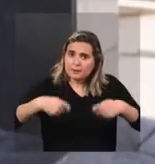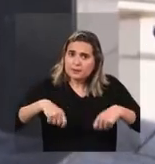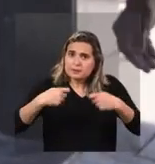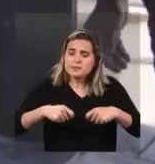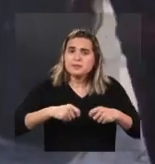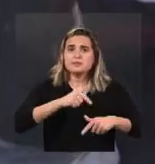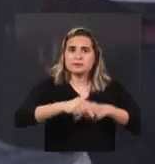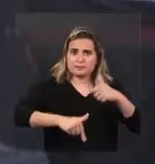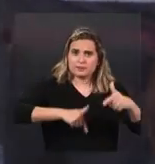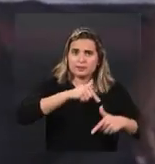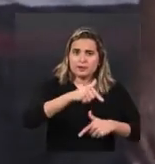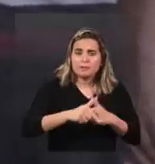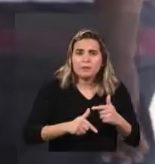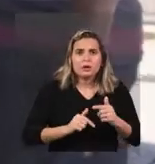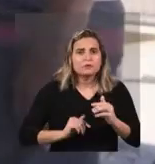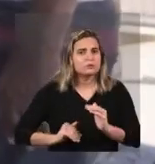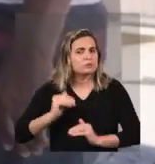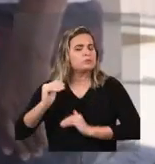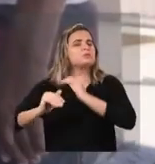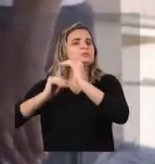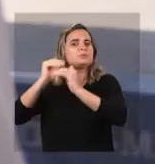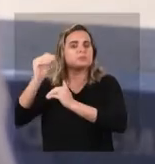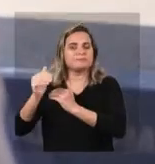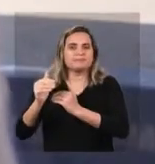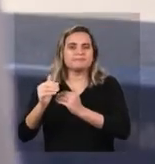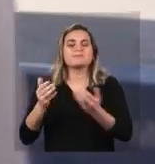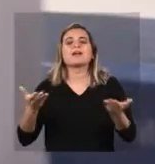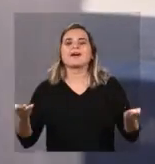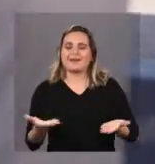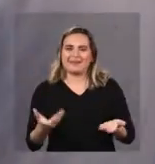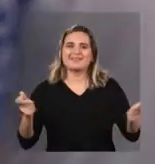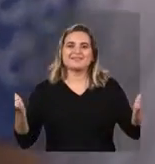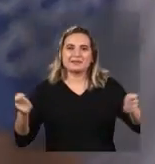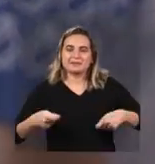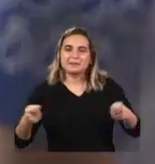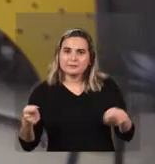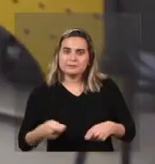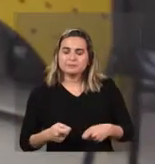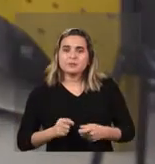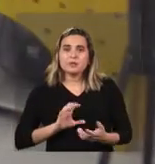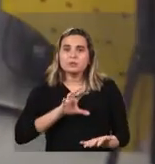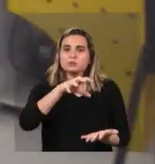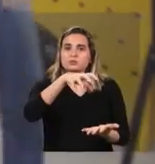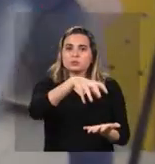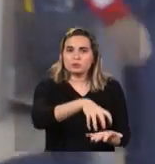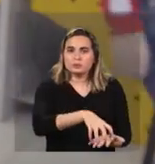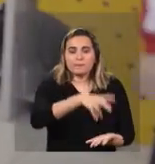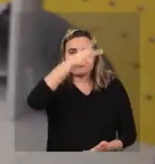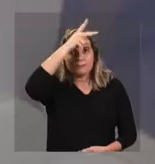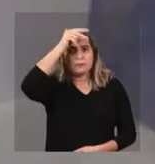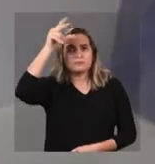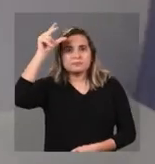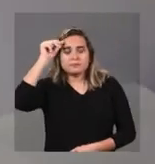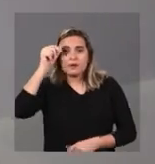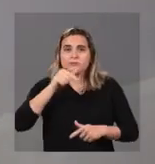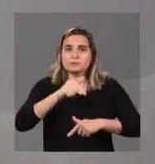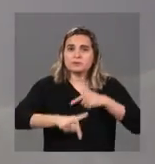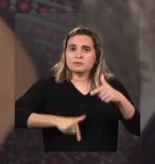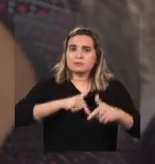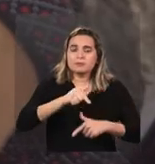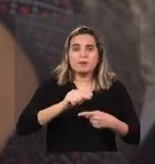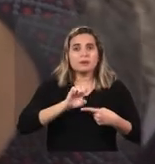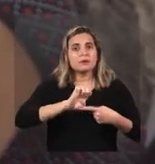Precisando de trabalho ou dar a volta por cima? Chegou a hora! No Centro Municipal de Trabalho e